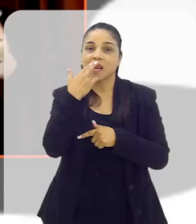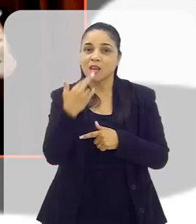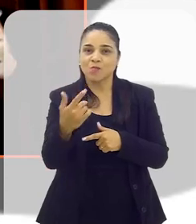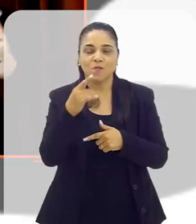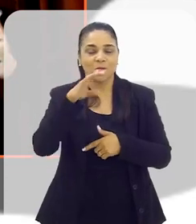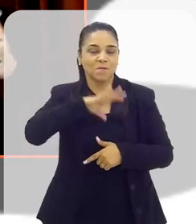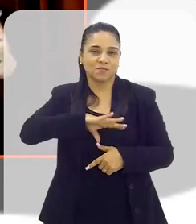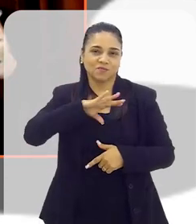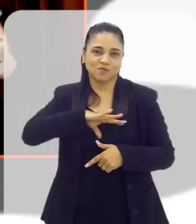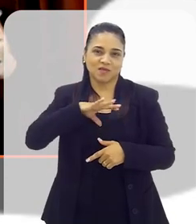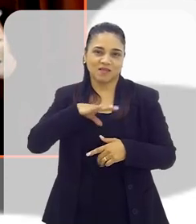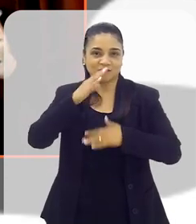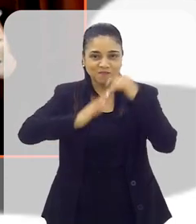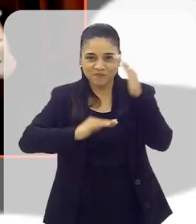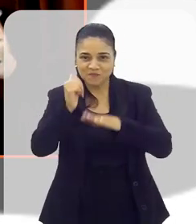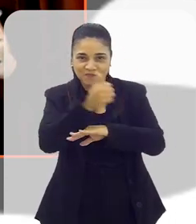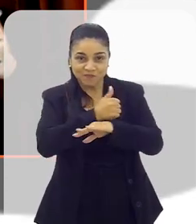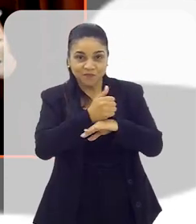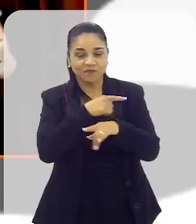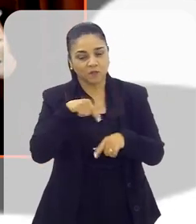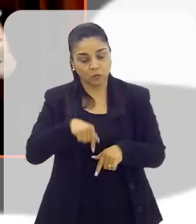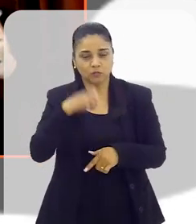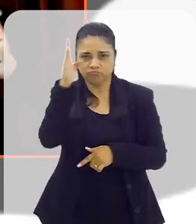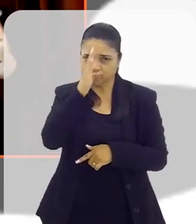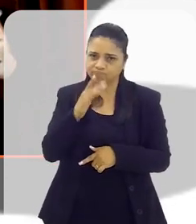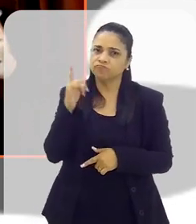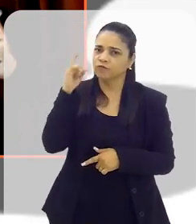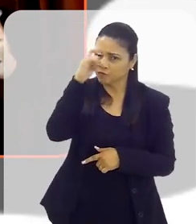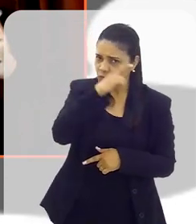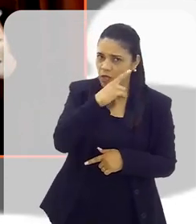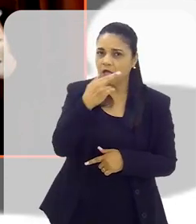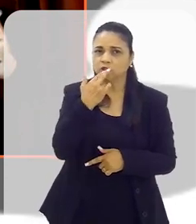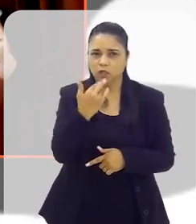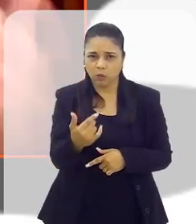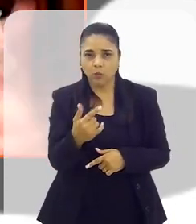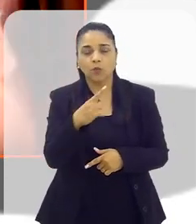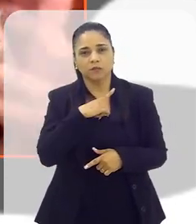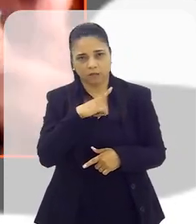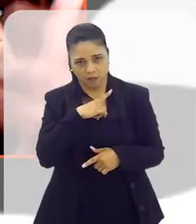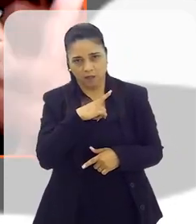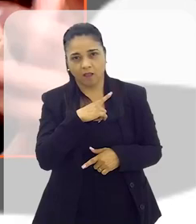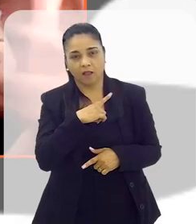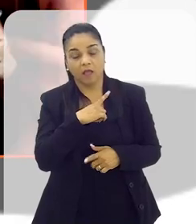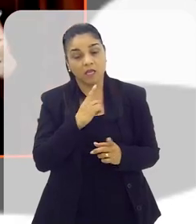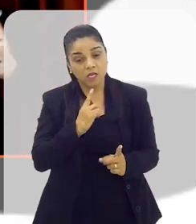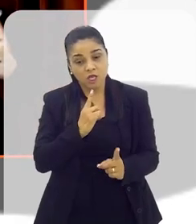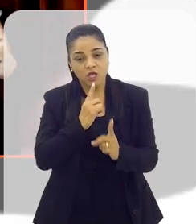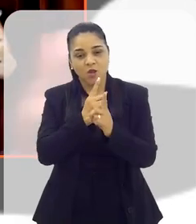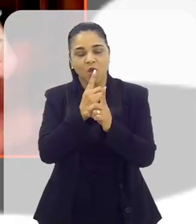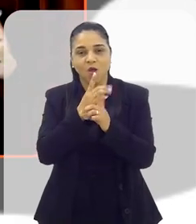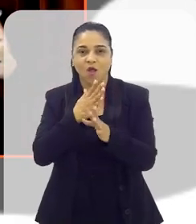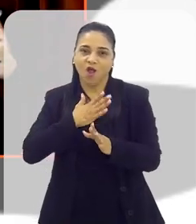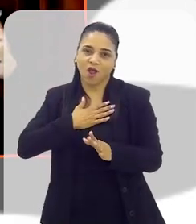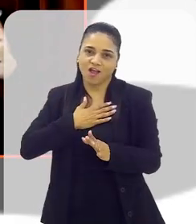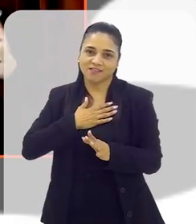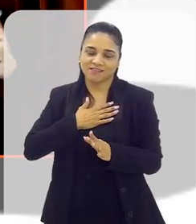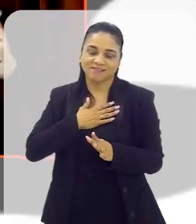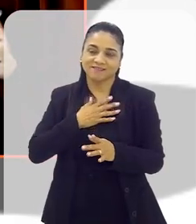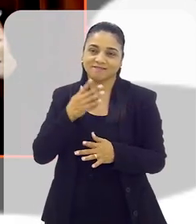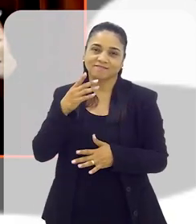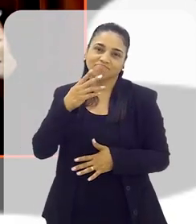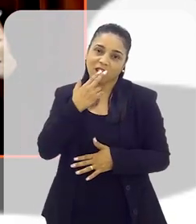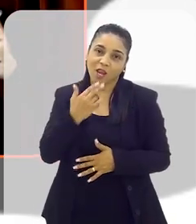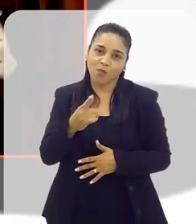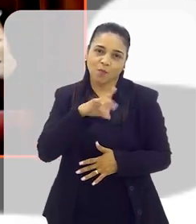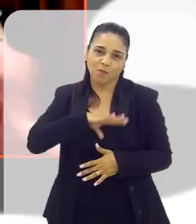porque o brasileiro tem essa dificuldade. Ele tem dificuldade com idiomas. Então ele gosta, sem dúvida alguma, de encontrar um lugar onde a língua